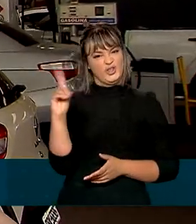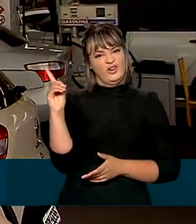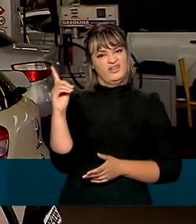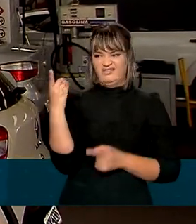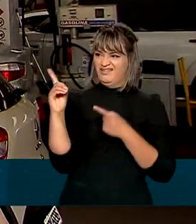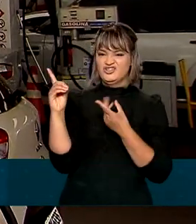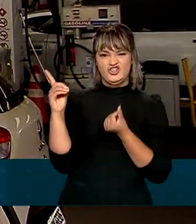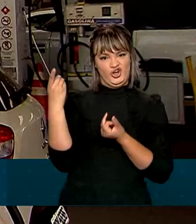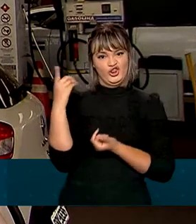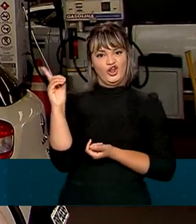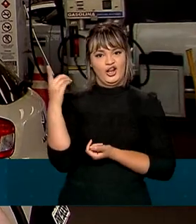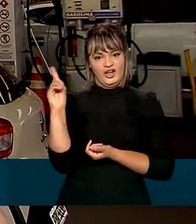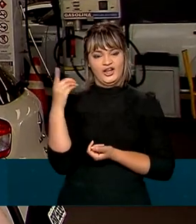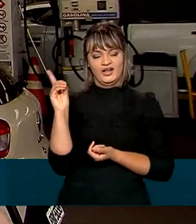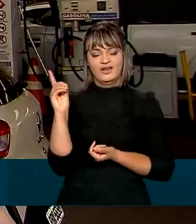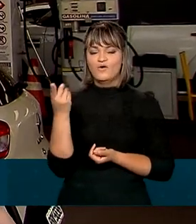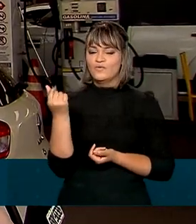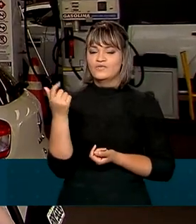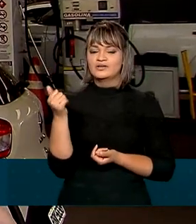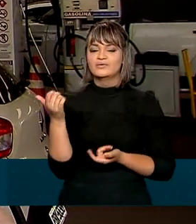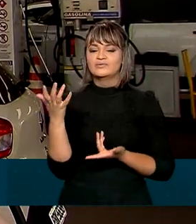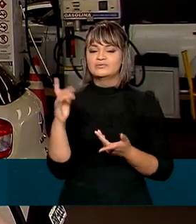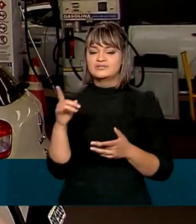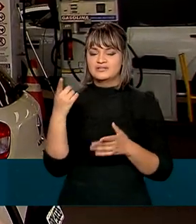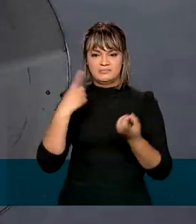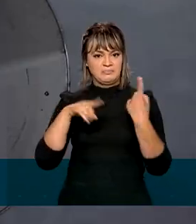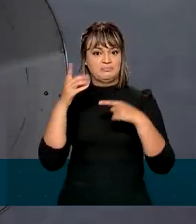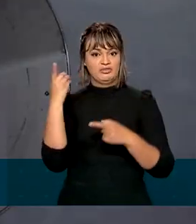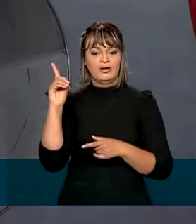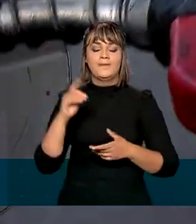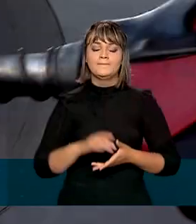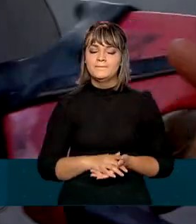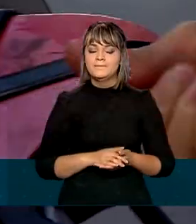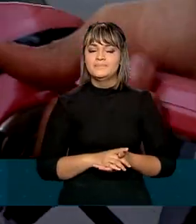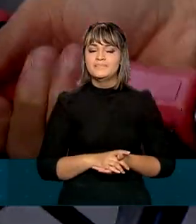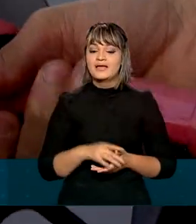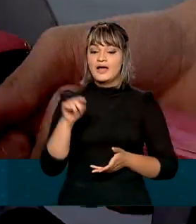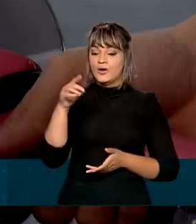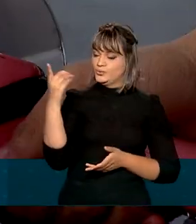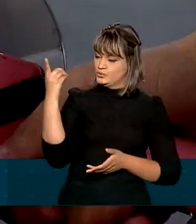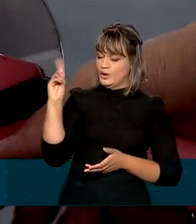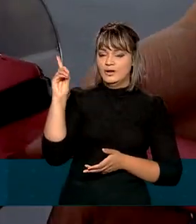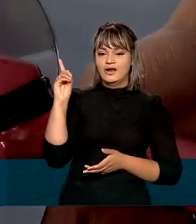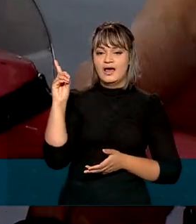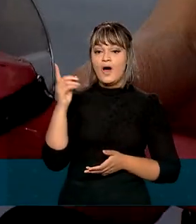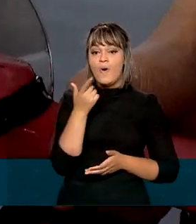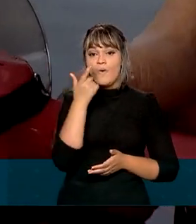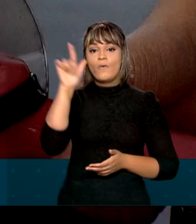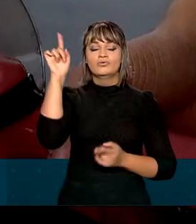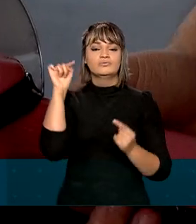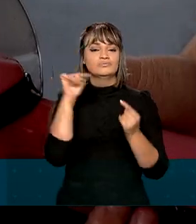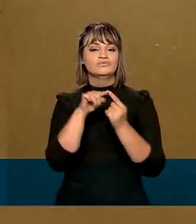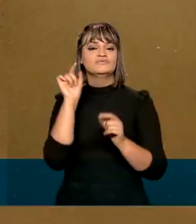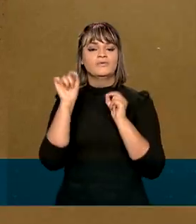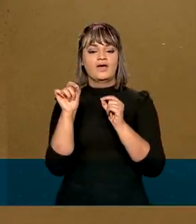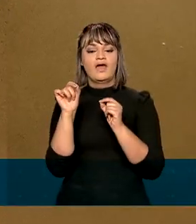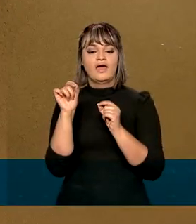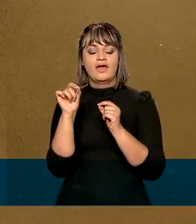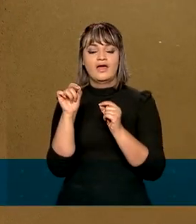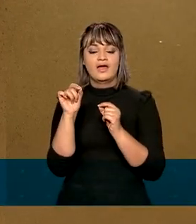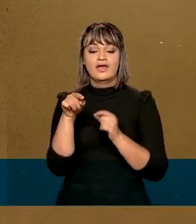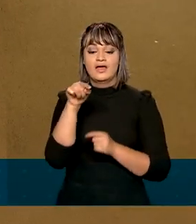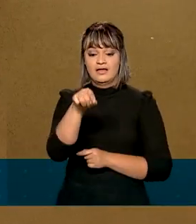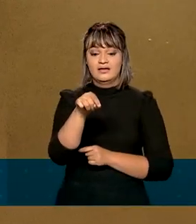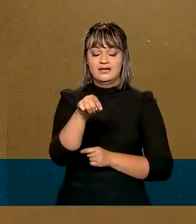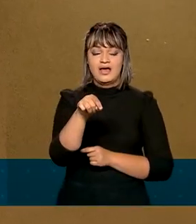né? O valor dela sempre é sobre o dólar. Além da alta no dólar, outro motivo é o aumento